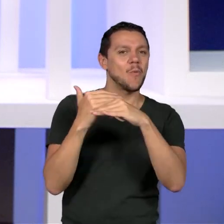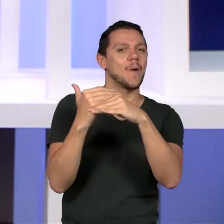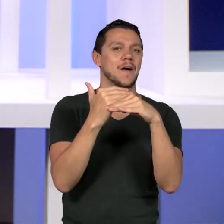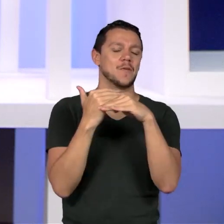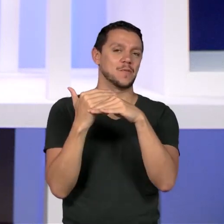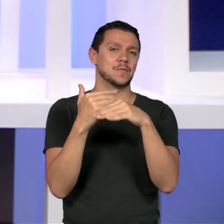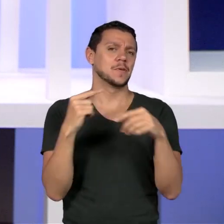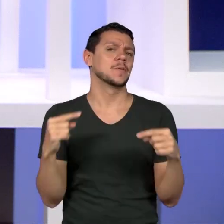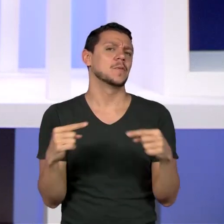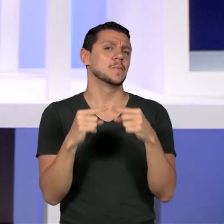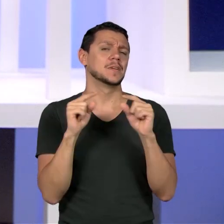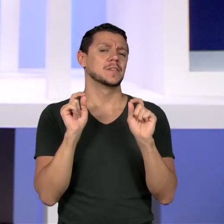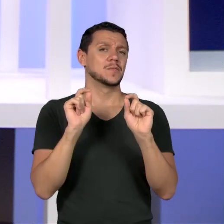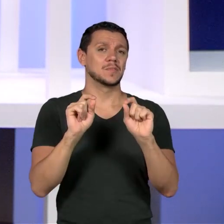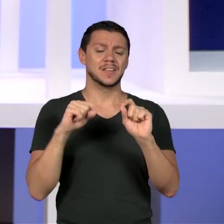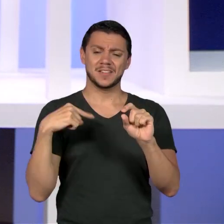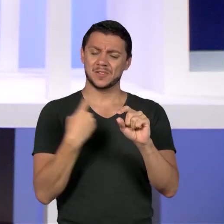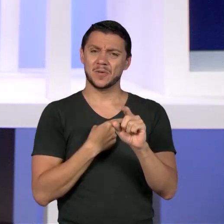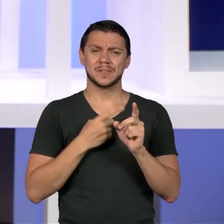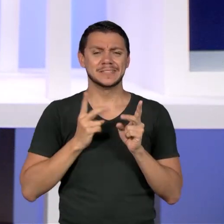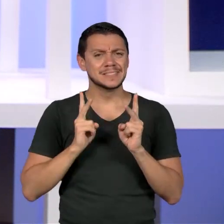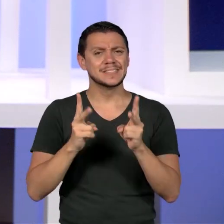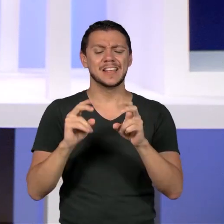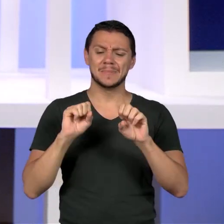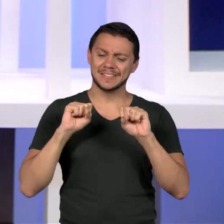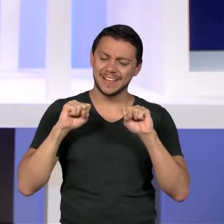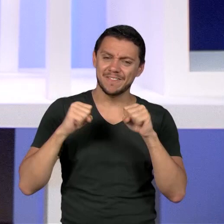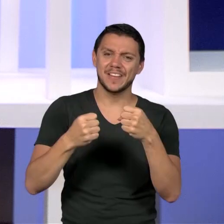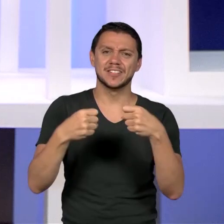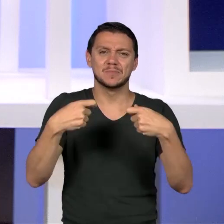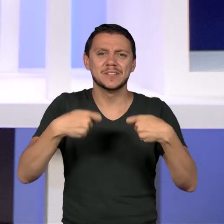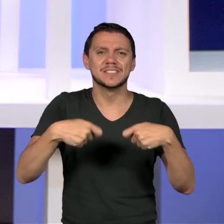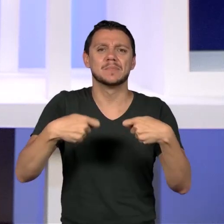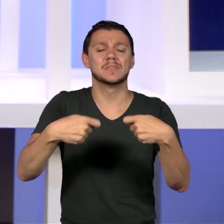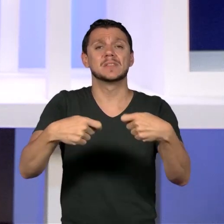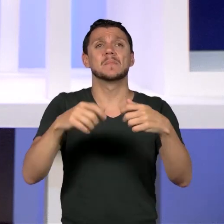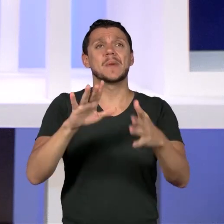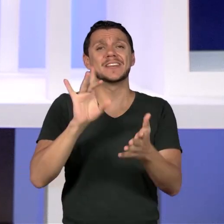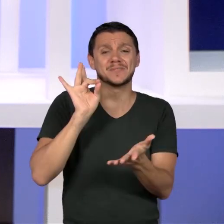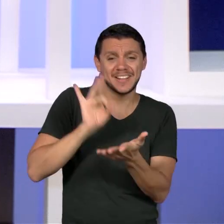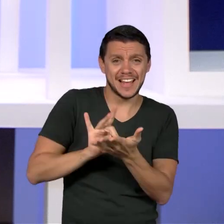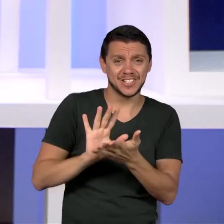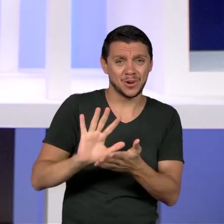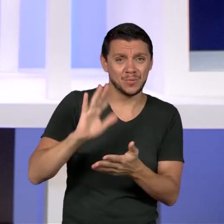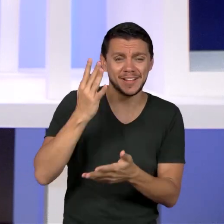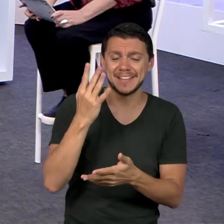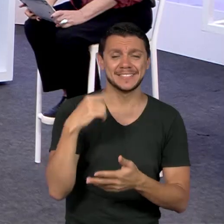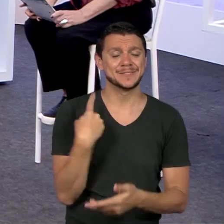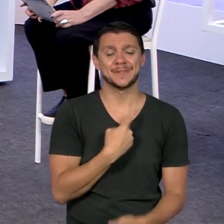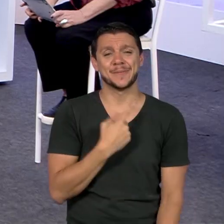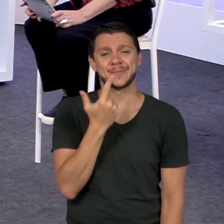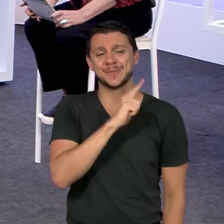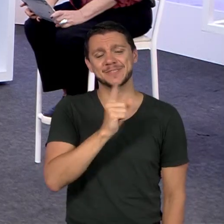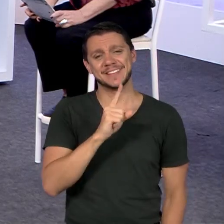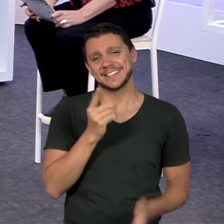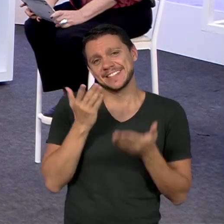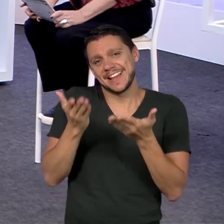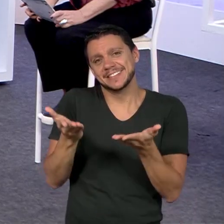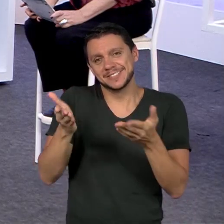defendido há muito tempo, mas não necessariamente tem conseguido fazer acontecer. Então, é isso.